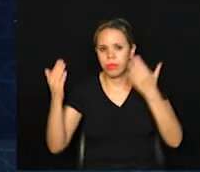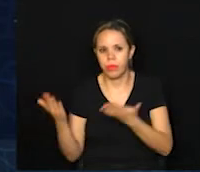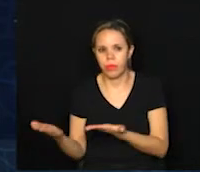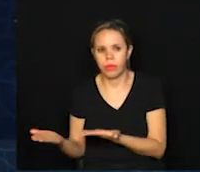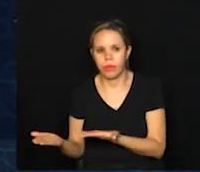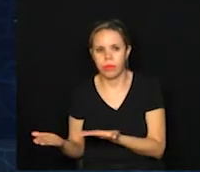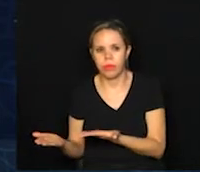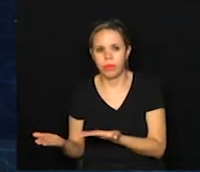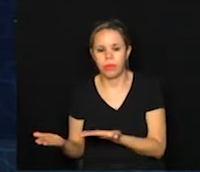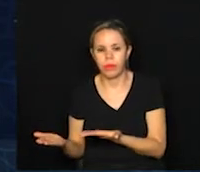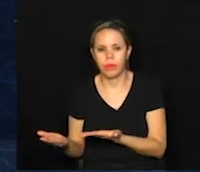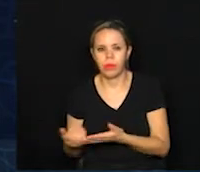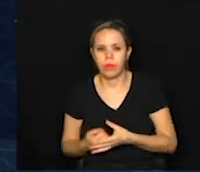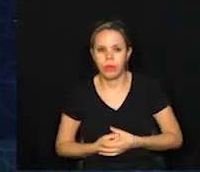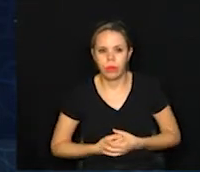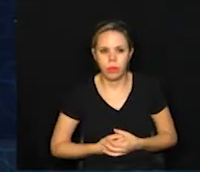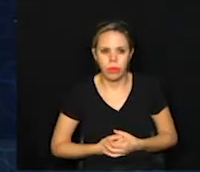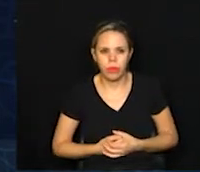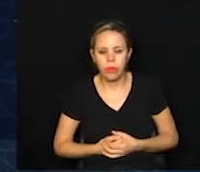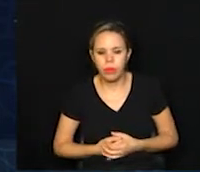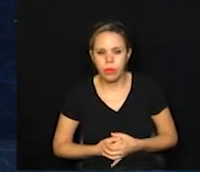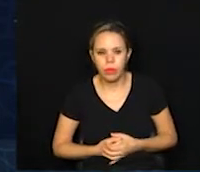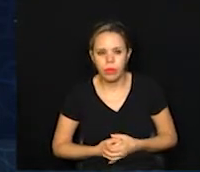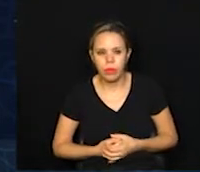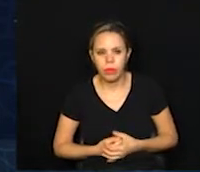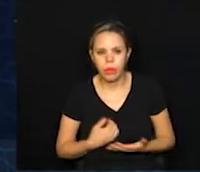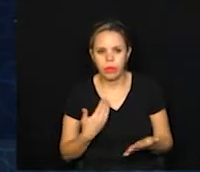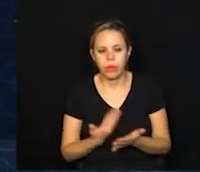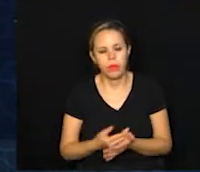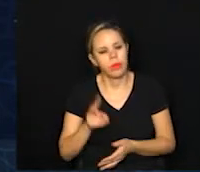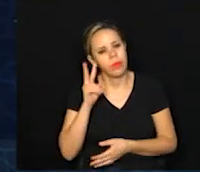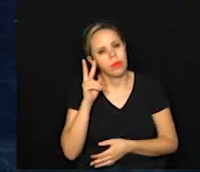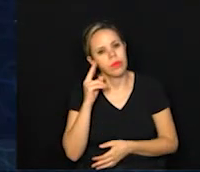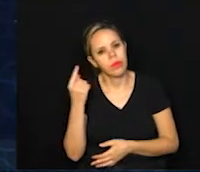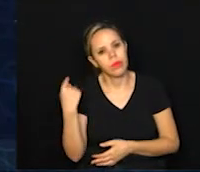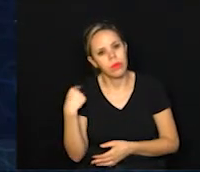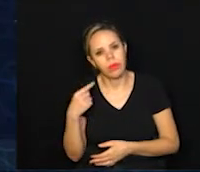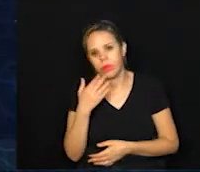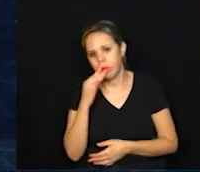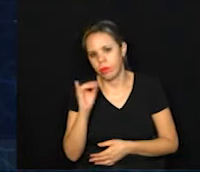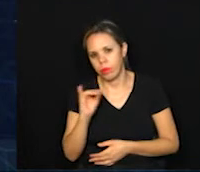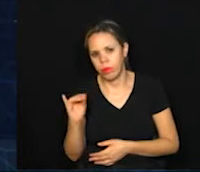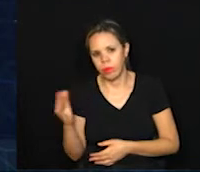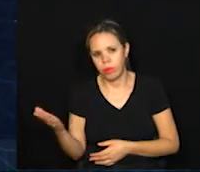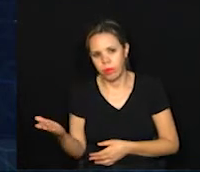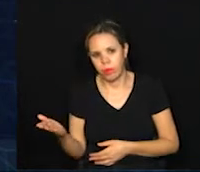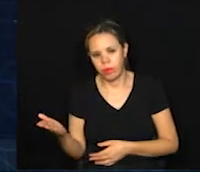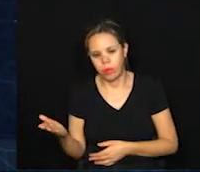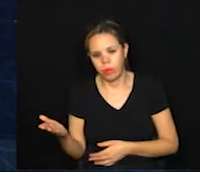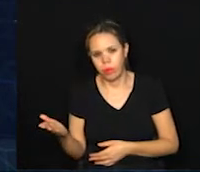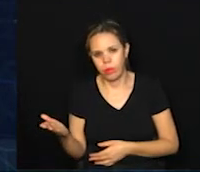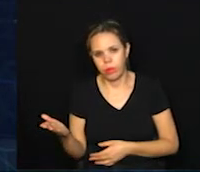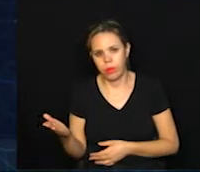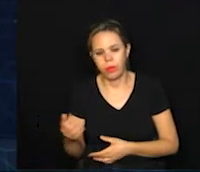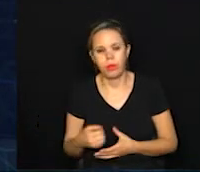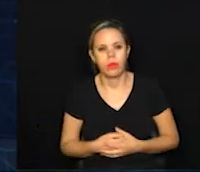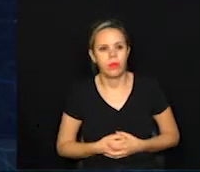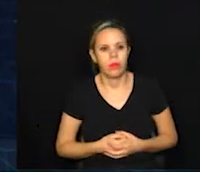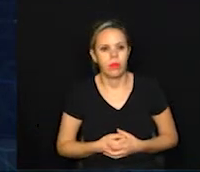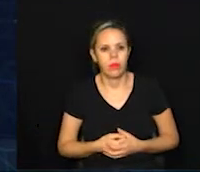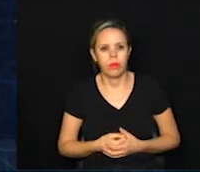101 mil 327 casos até esta segunda-feira. Indaiatuba, 21 mil 698.